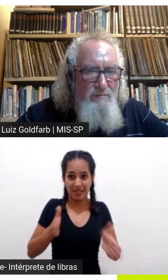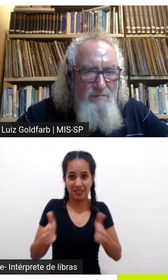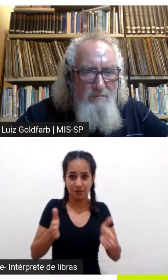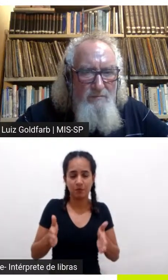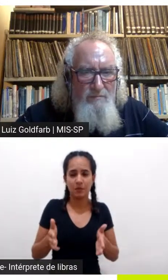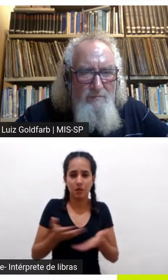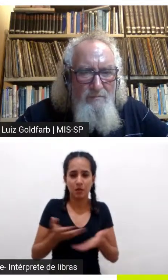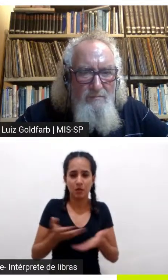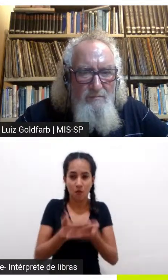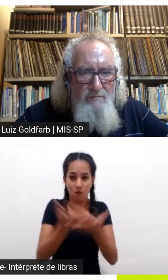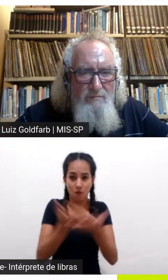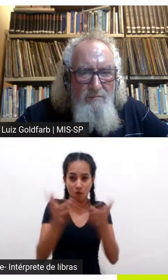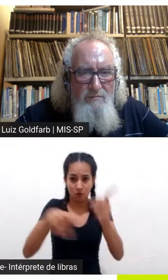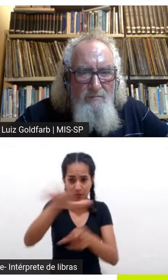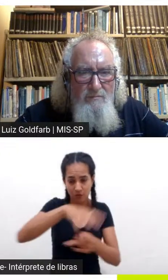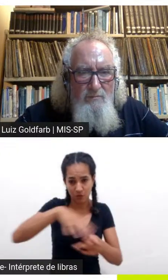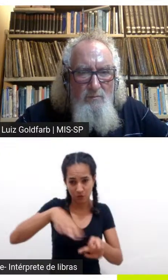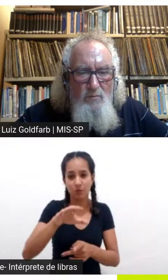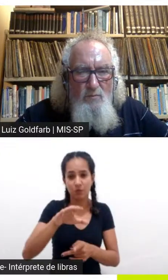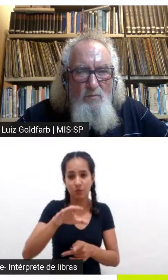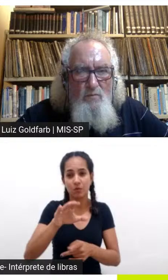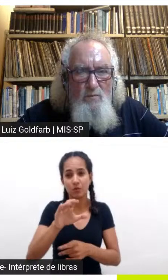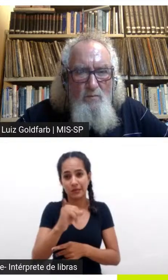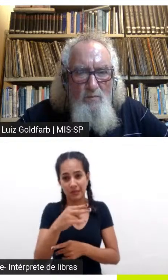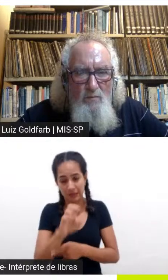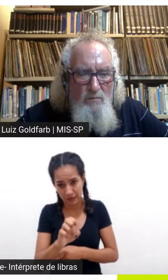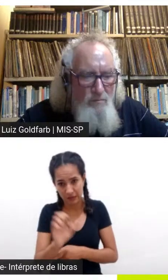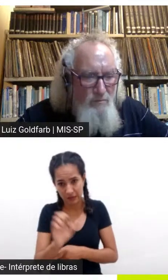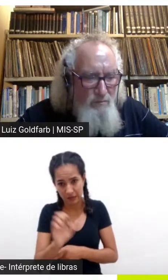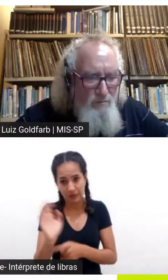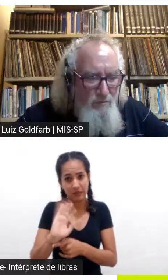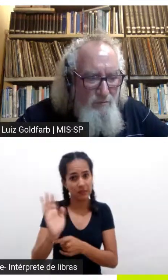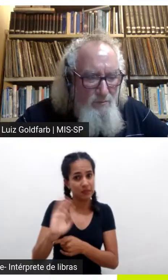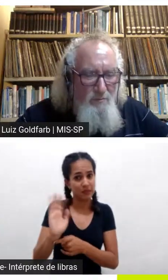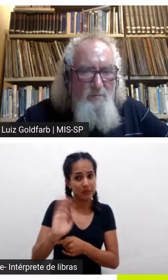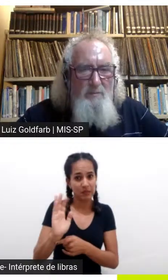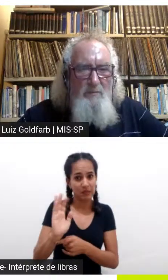abracem aí que o renascimento tá vindo e ele é da gente não é deles